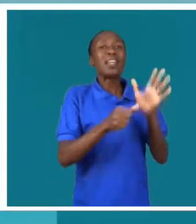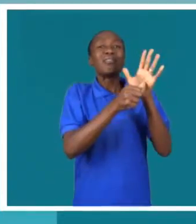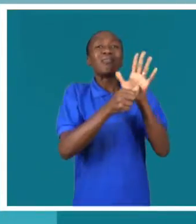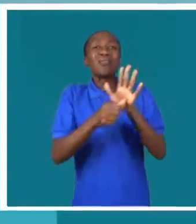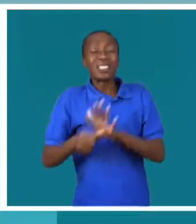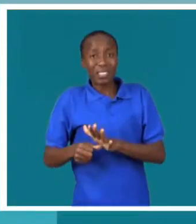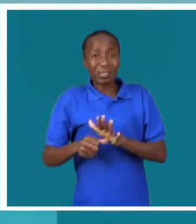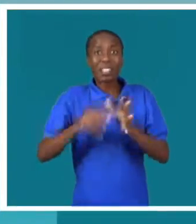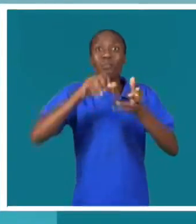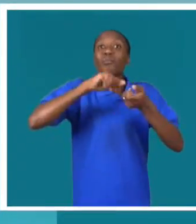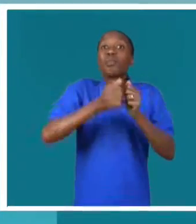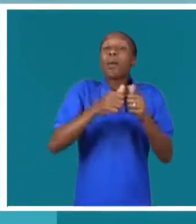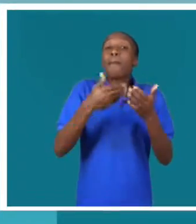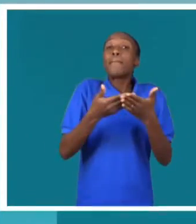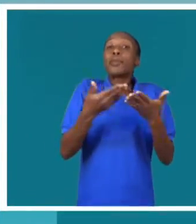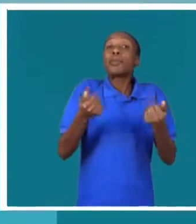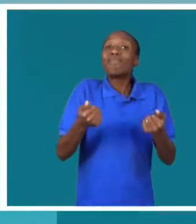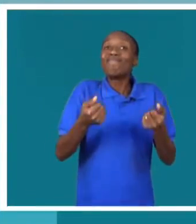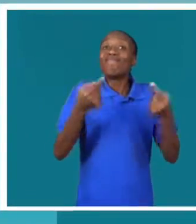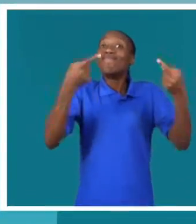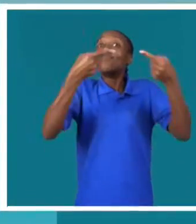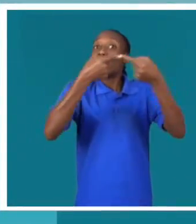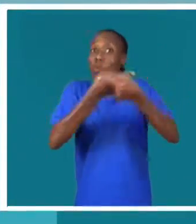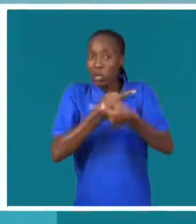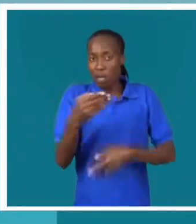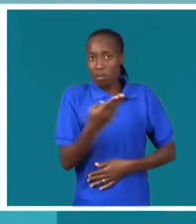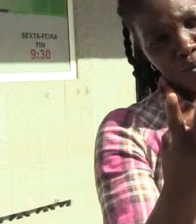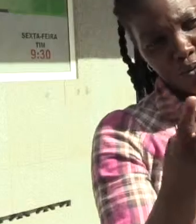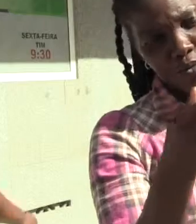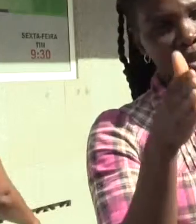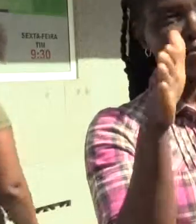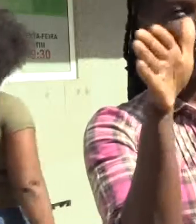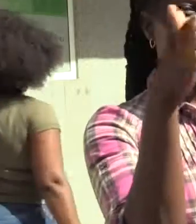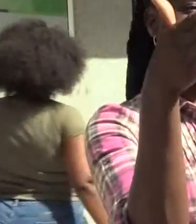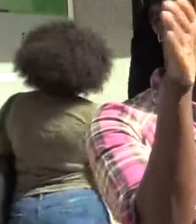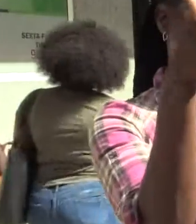é uma discriminação de ordem subjetiva.